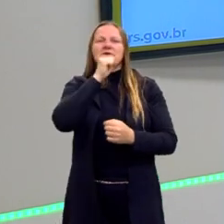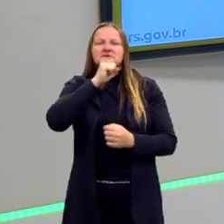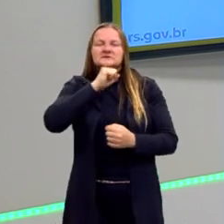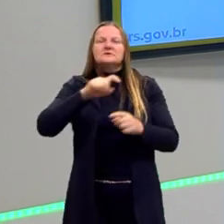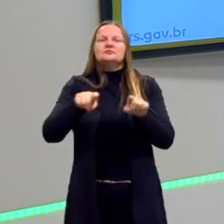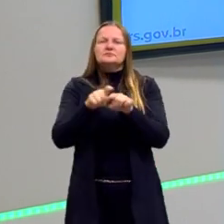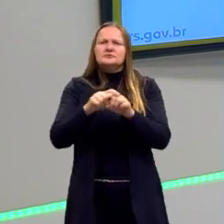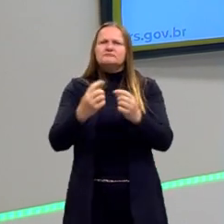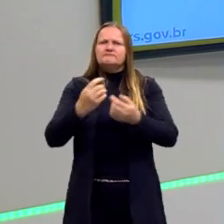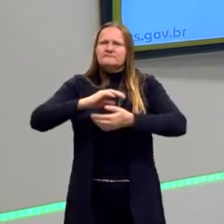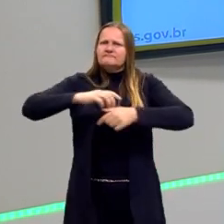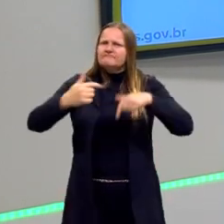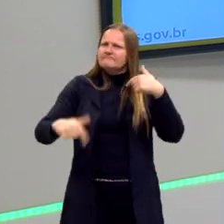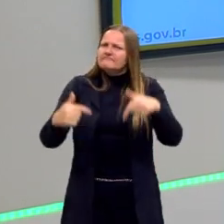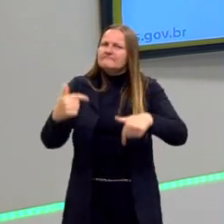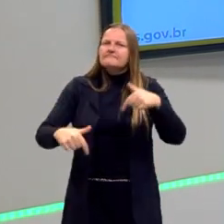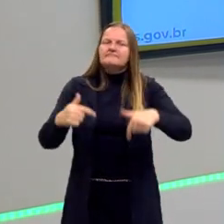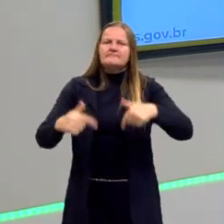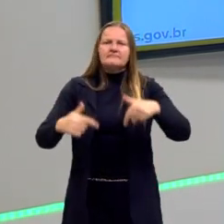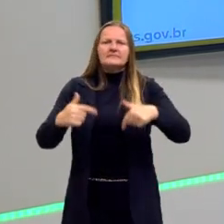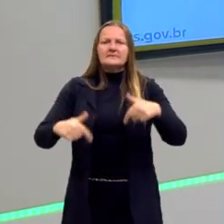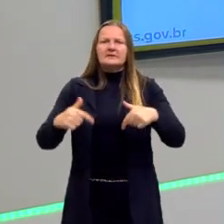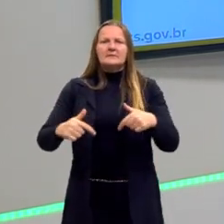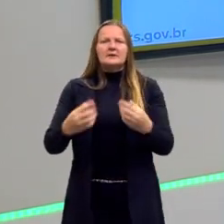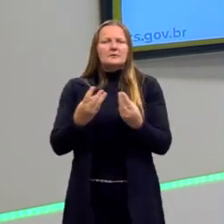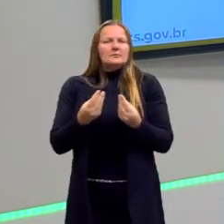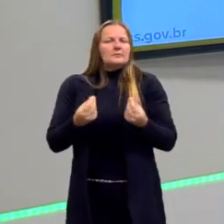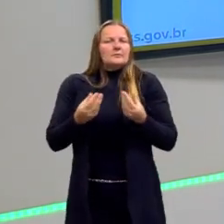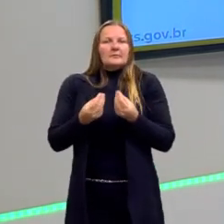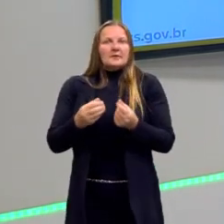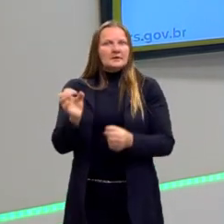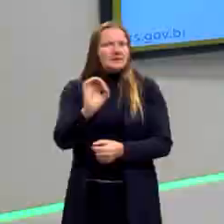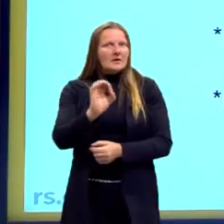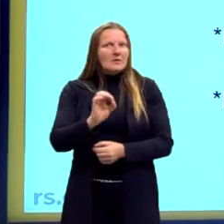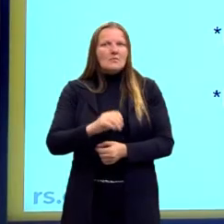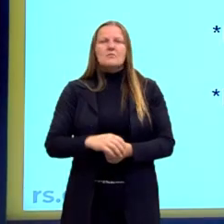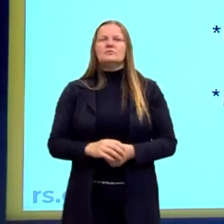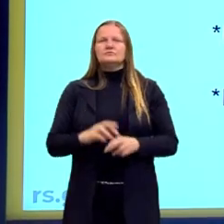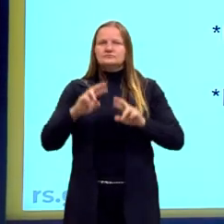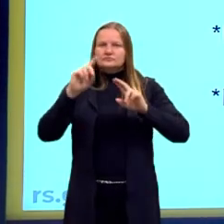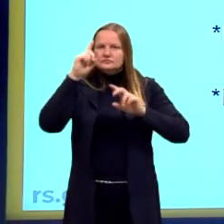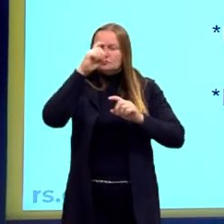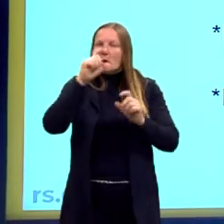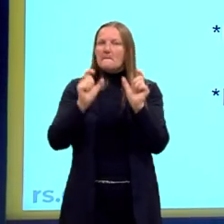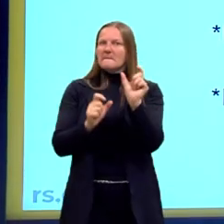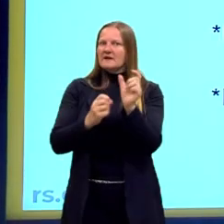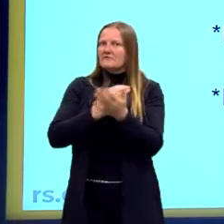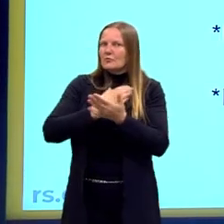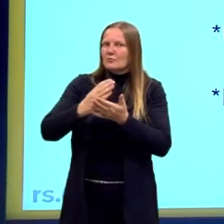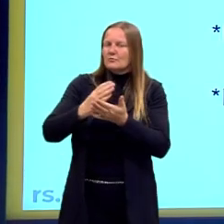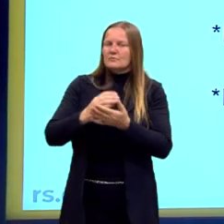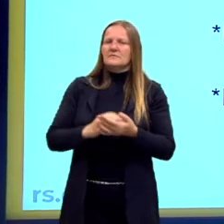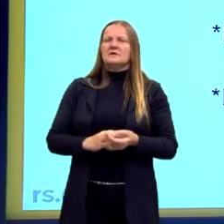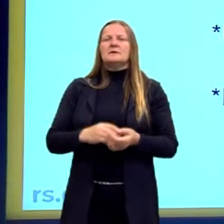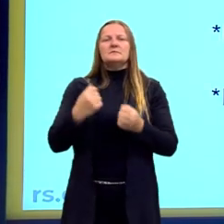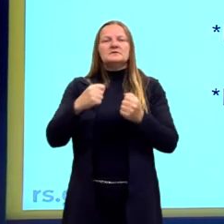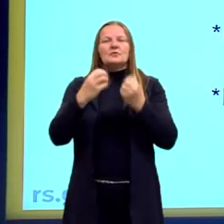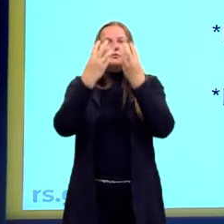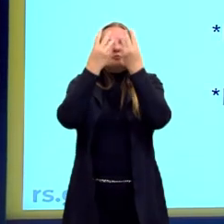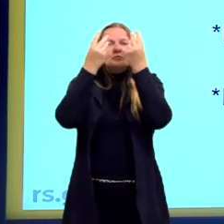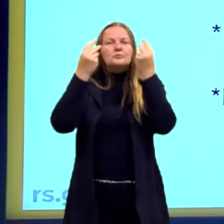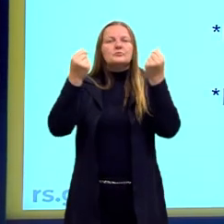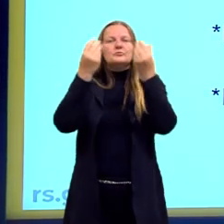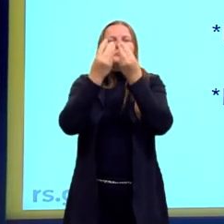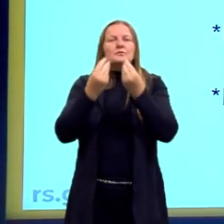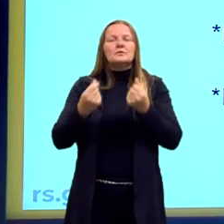quê? Porque o trabalho nem sempre era uma coisa tão bacana. E foi preciso desmistificar em uma